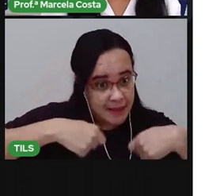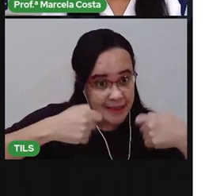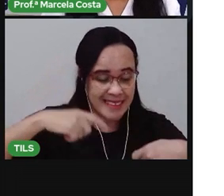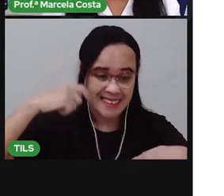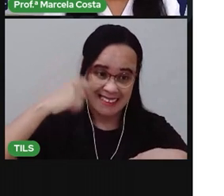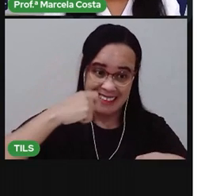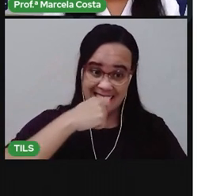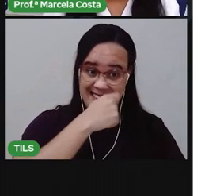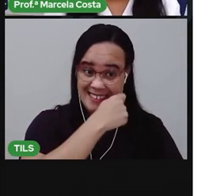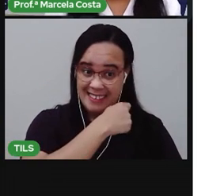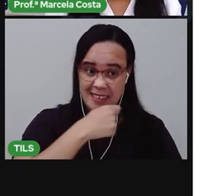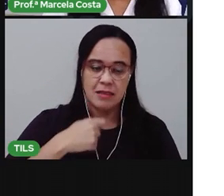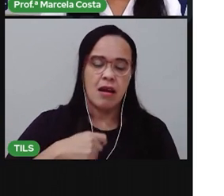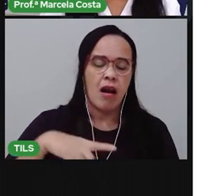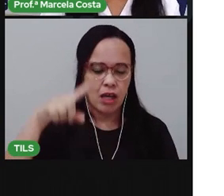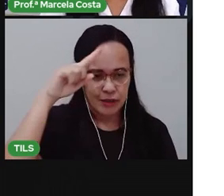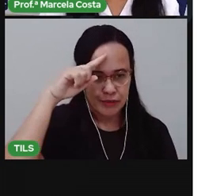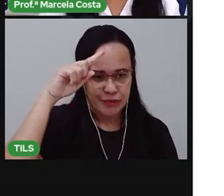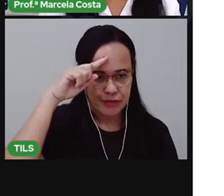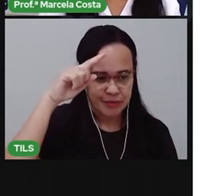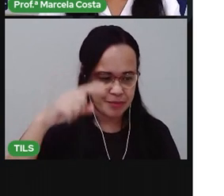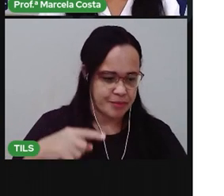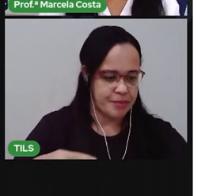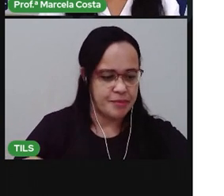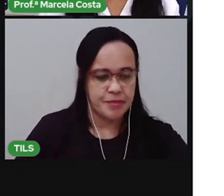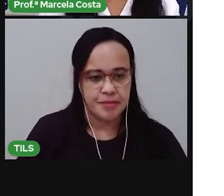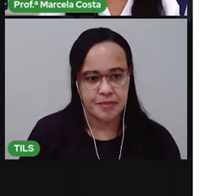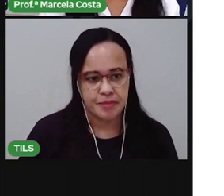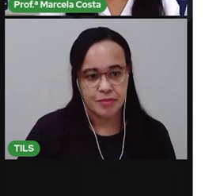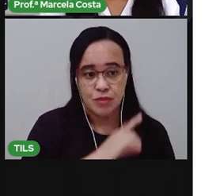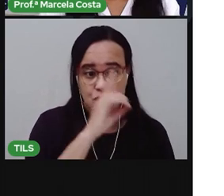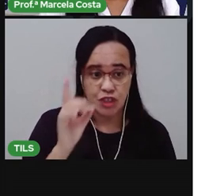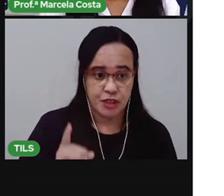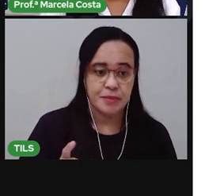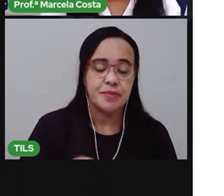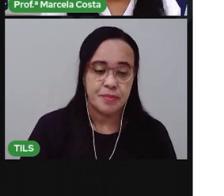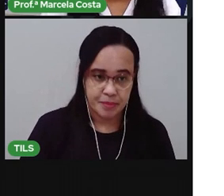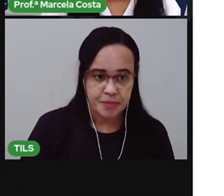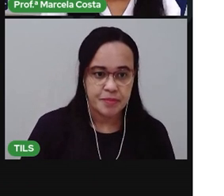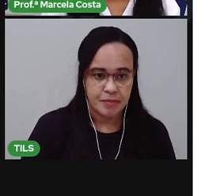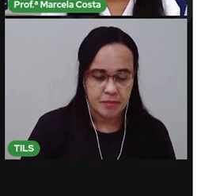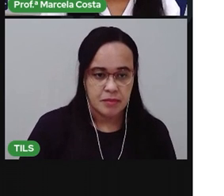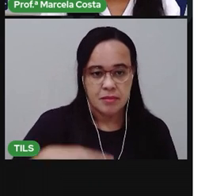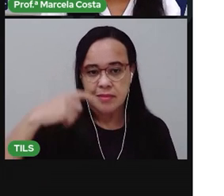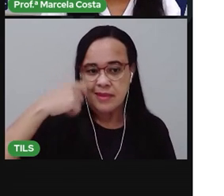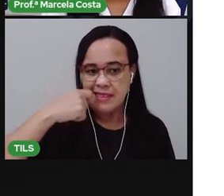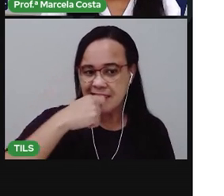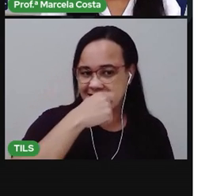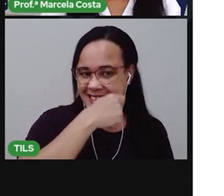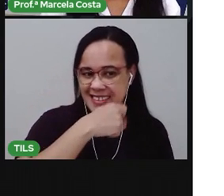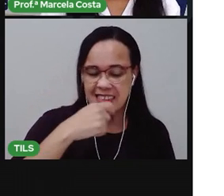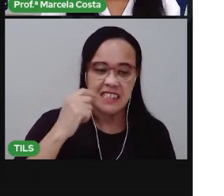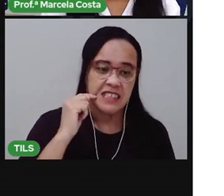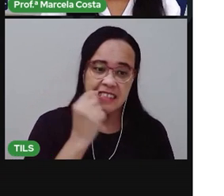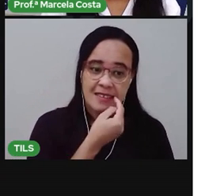durante o dia, né? Então, escovar os